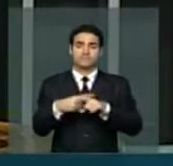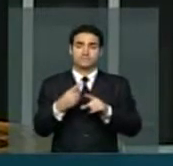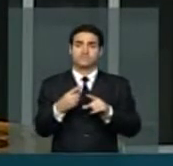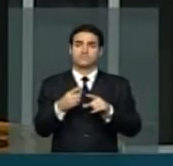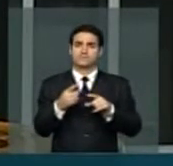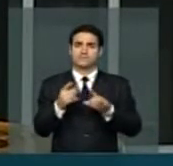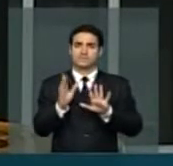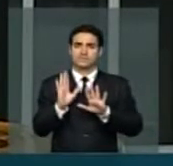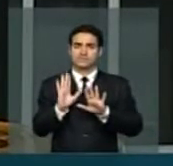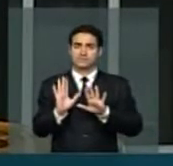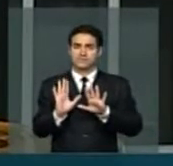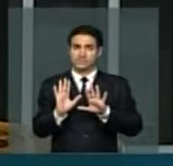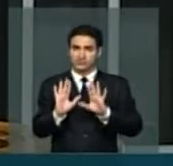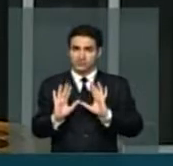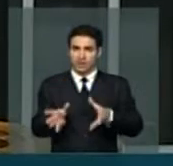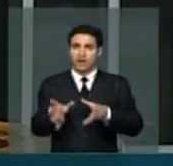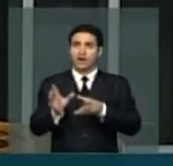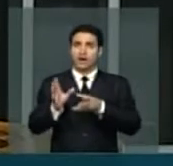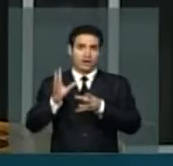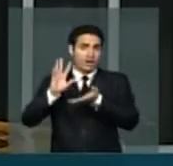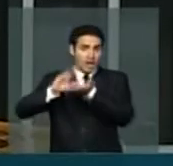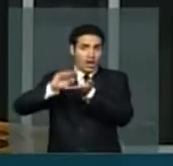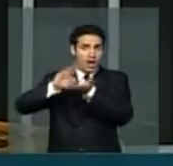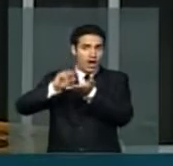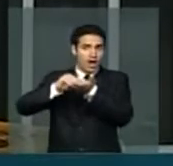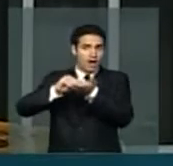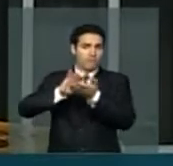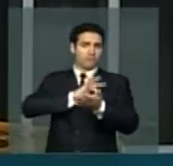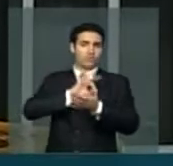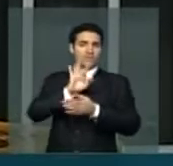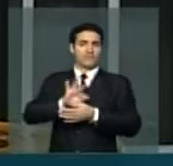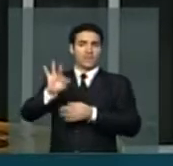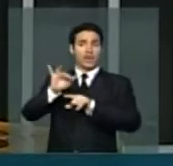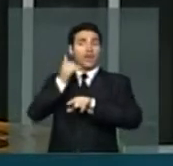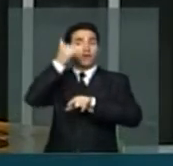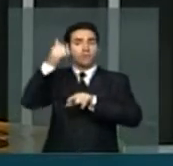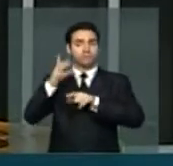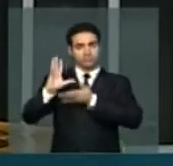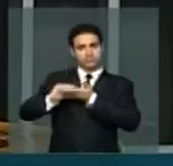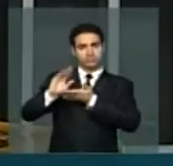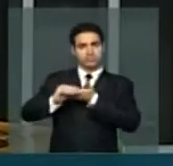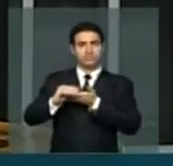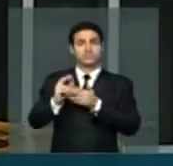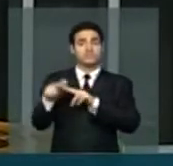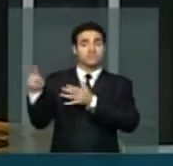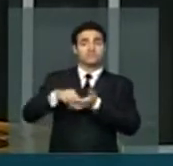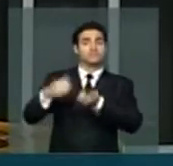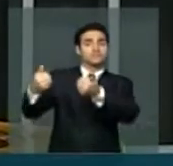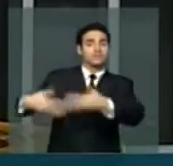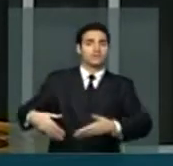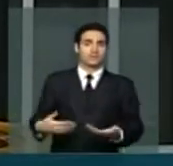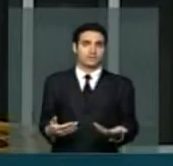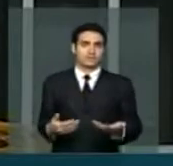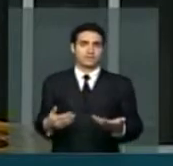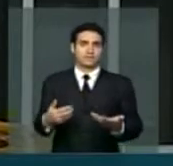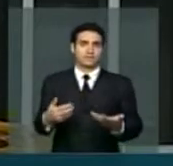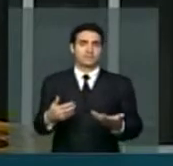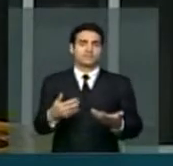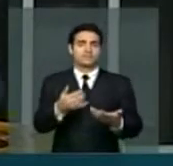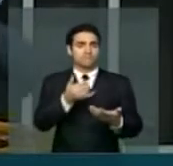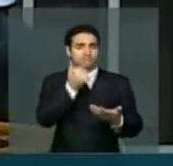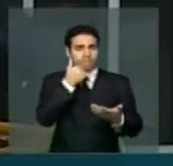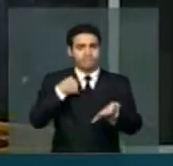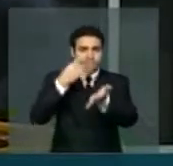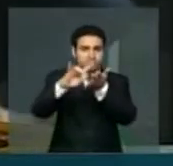diálogos, estão presentes. E devem dar explicação. Então, nós queremos repudiar